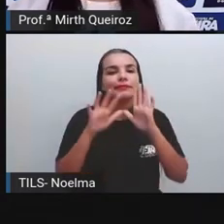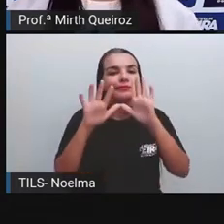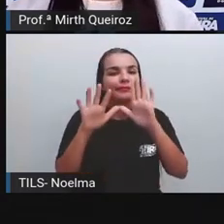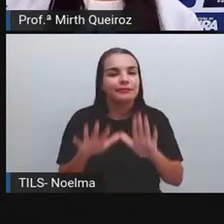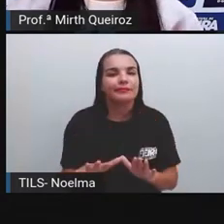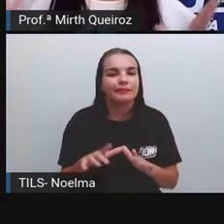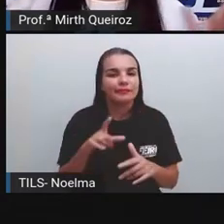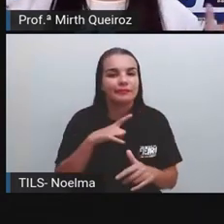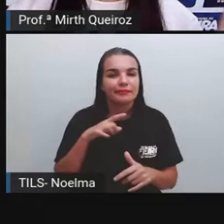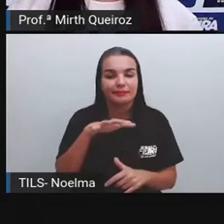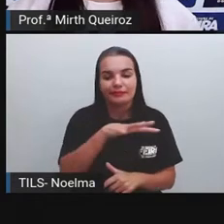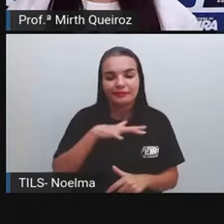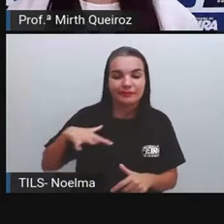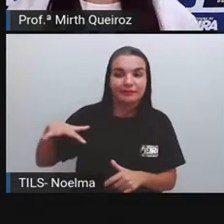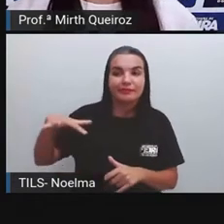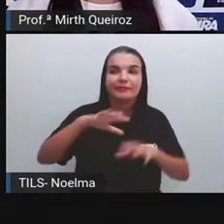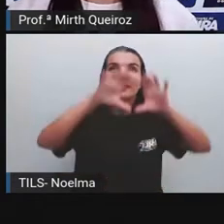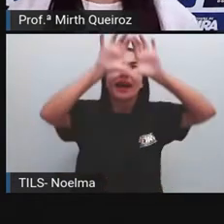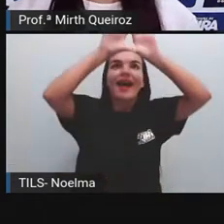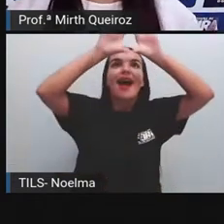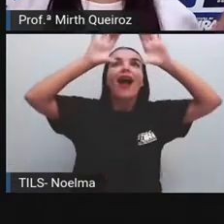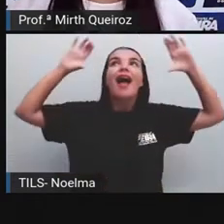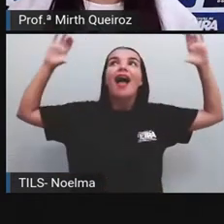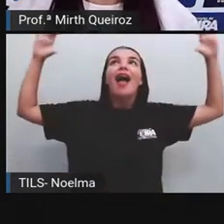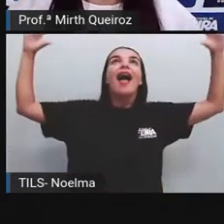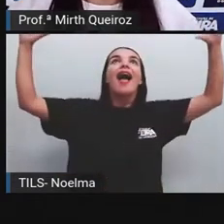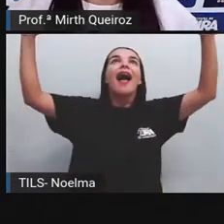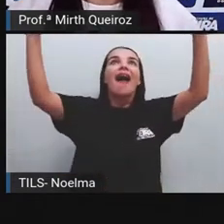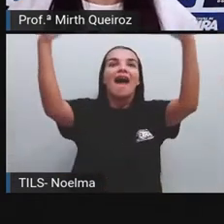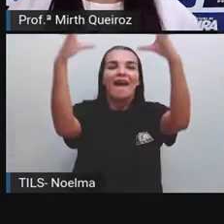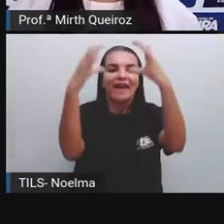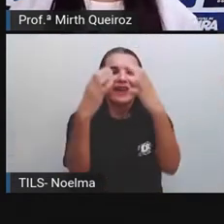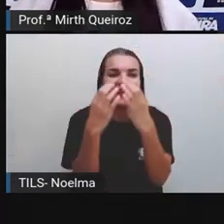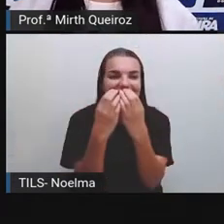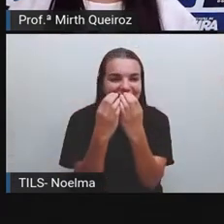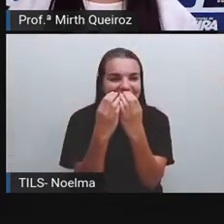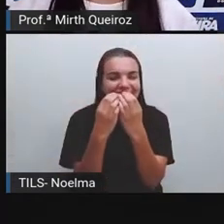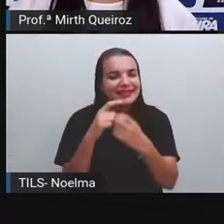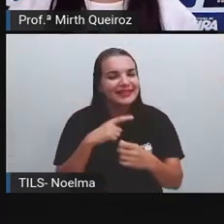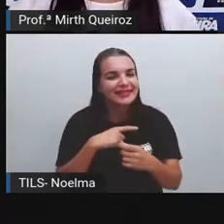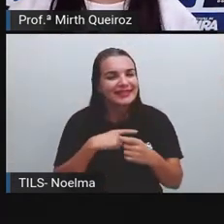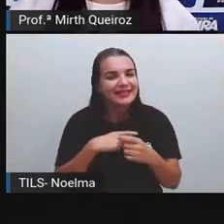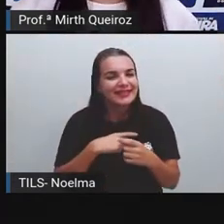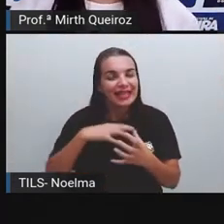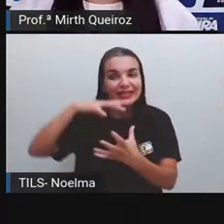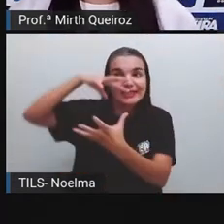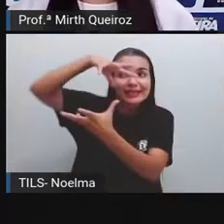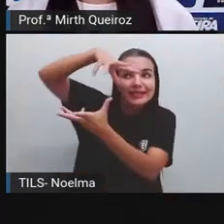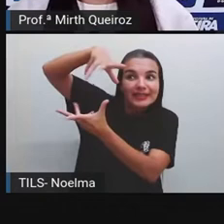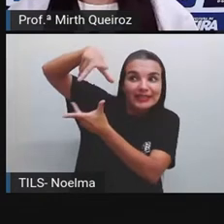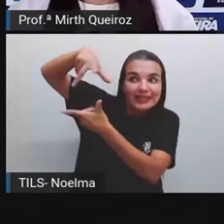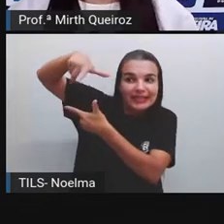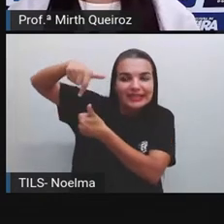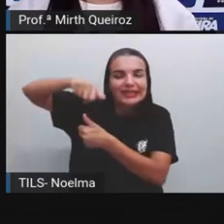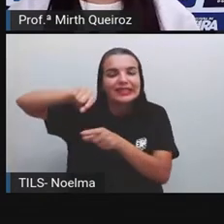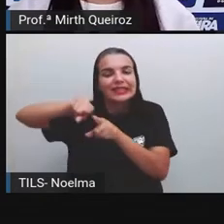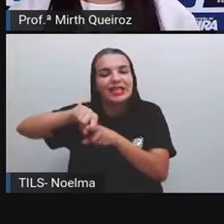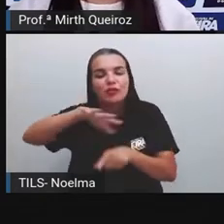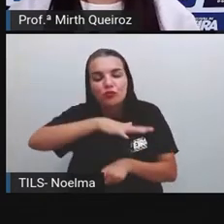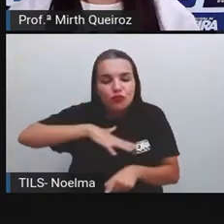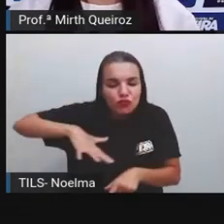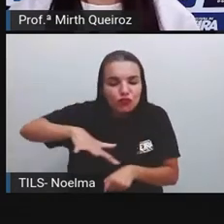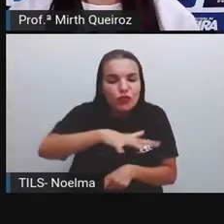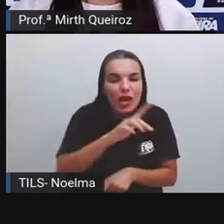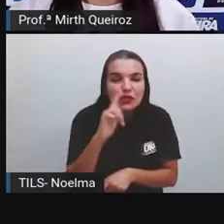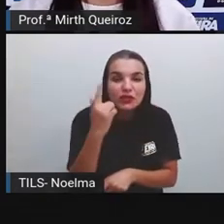por exemplo, o espaço sideral, que é o universo, né? Nós temos o espaço geográfico, que é o